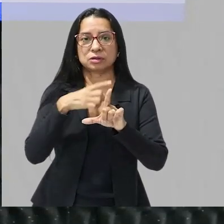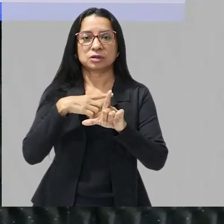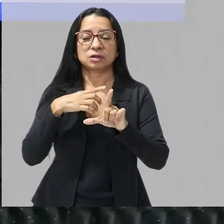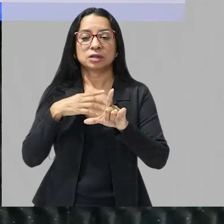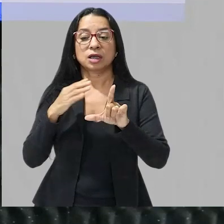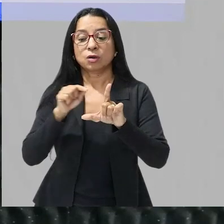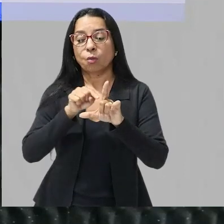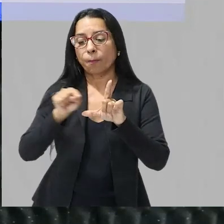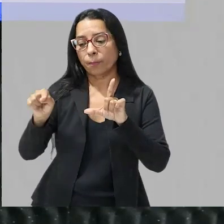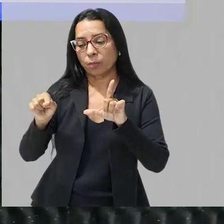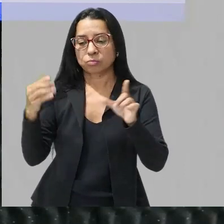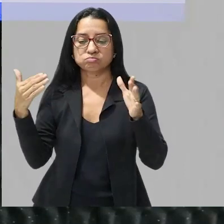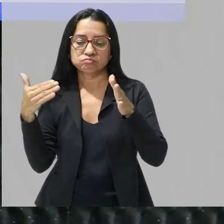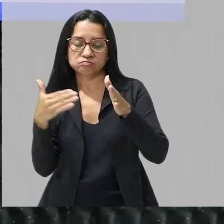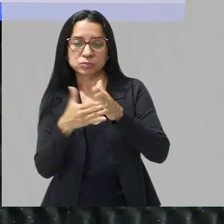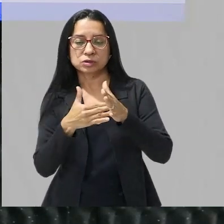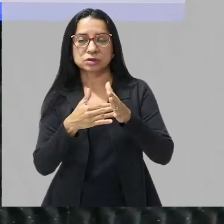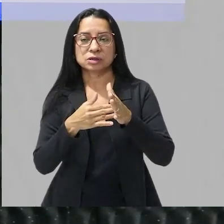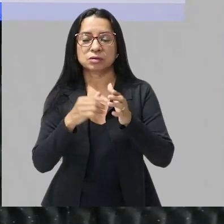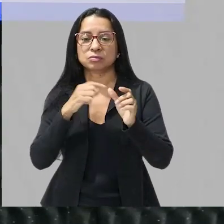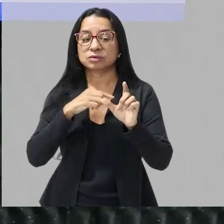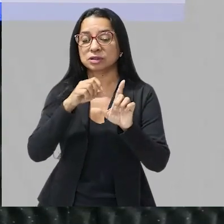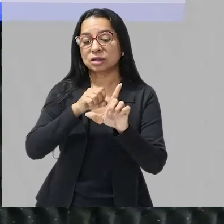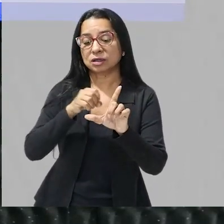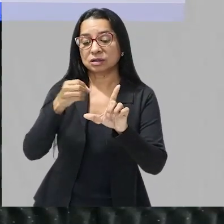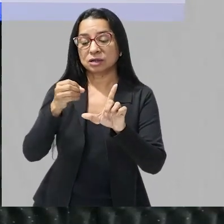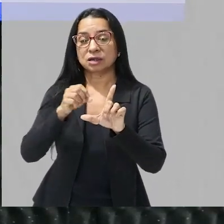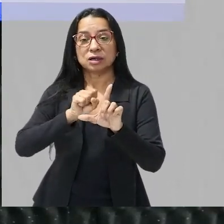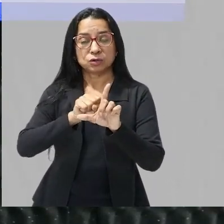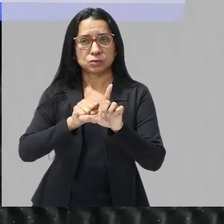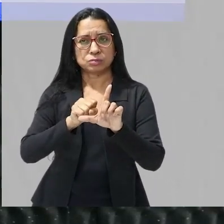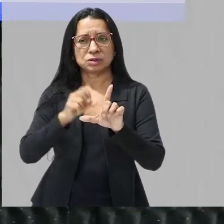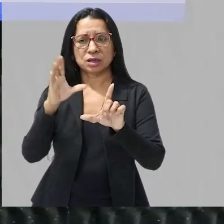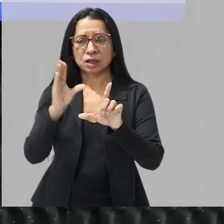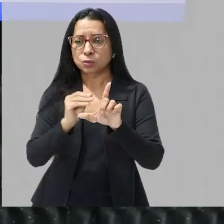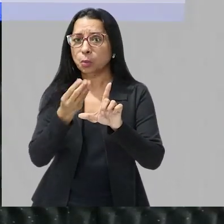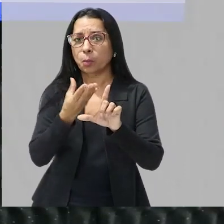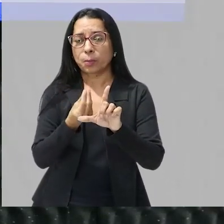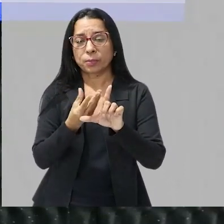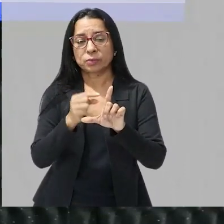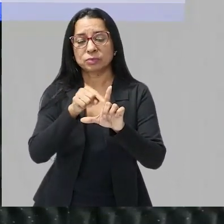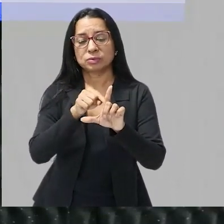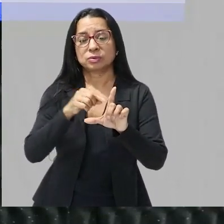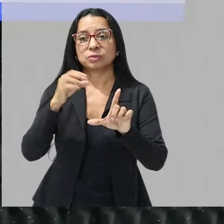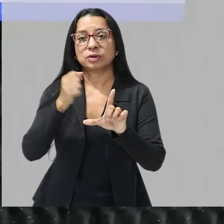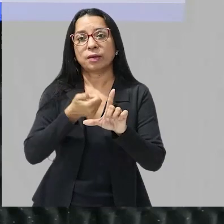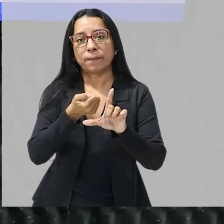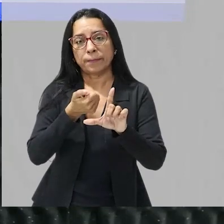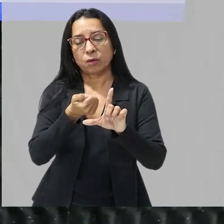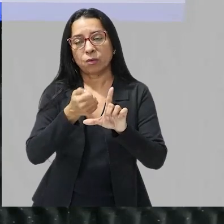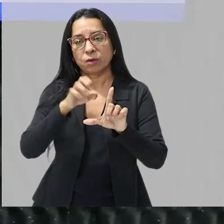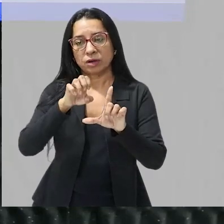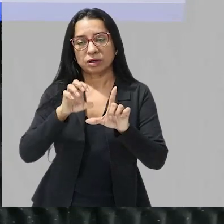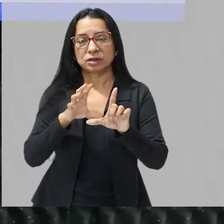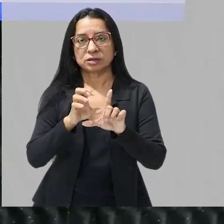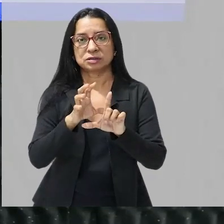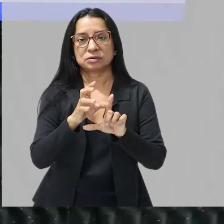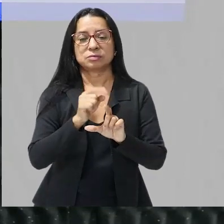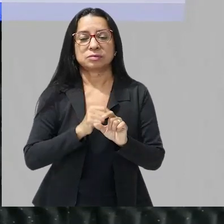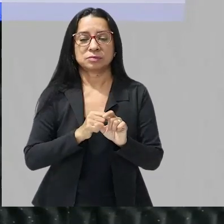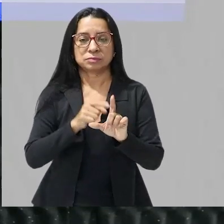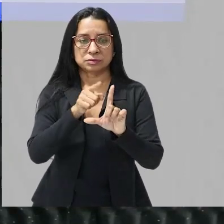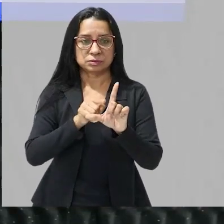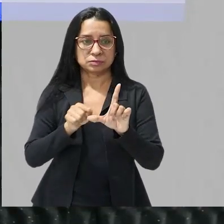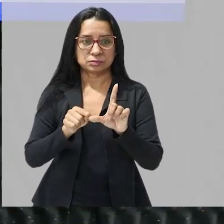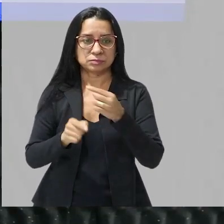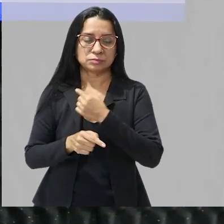vai ter substrato demais com pouca enzima tá e aí o gráfico e as reações nos levam a afirmar que